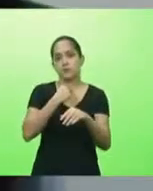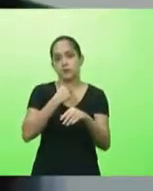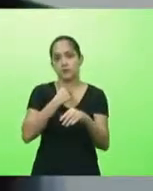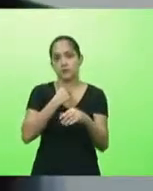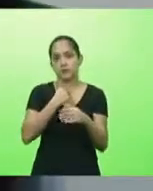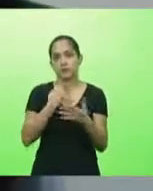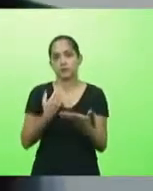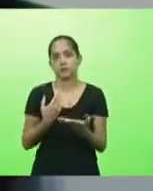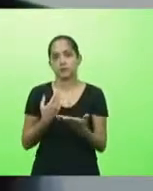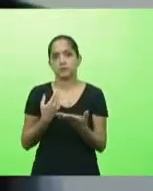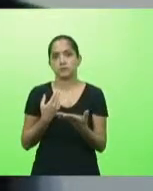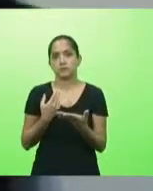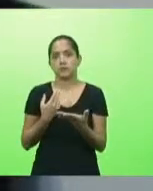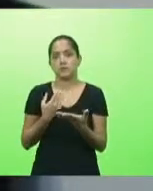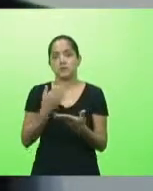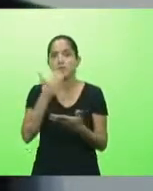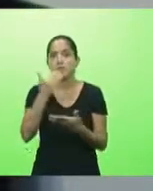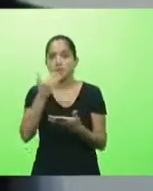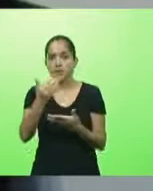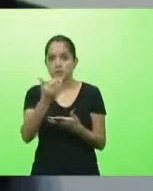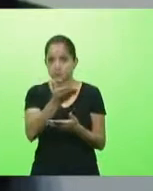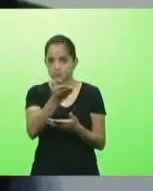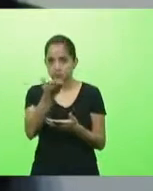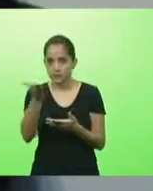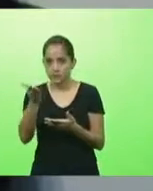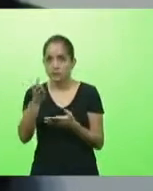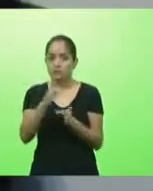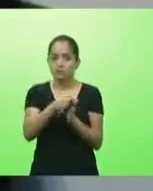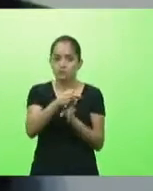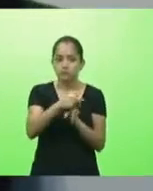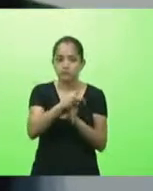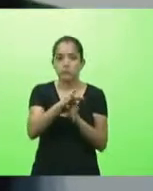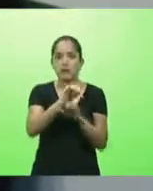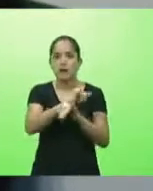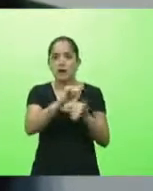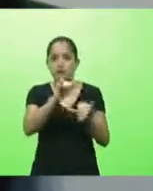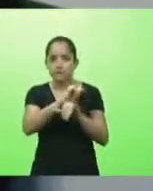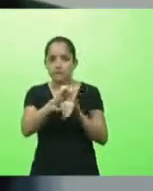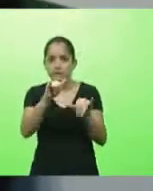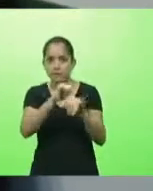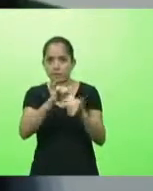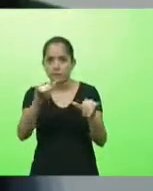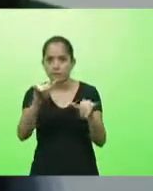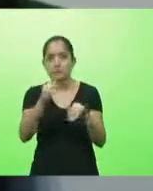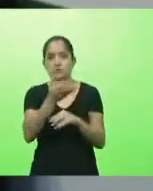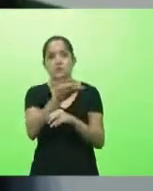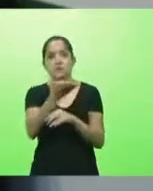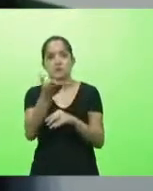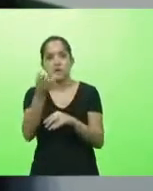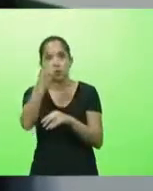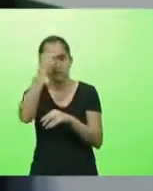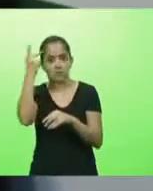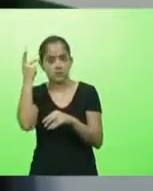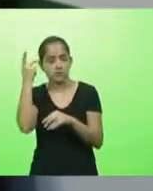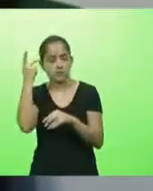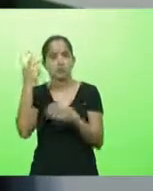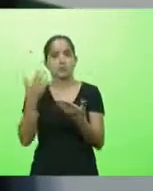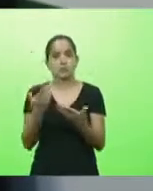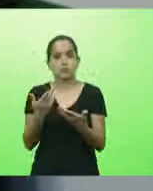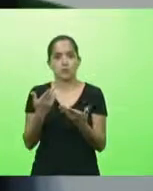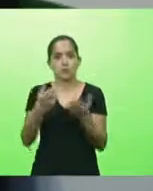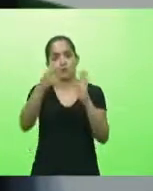e eu peço que vocês orientem a todos os nossos fiéis para que nós tenhamos sempre essas condições